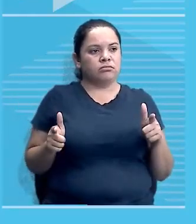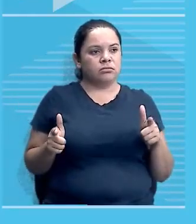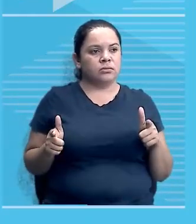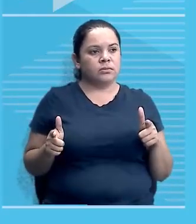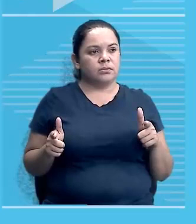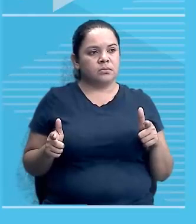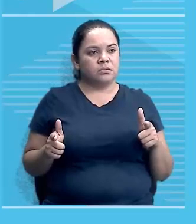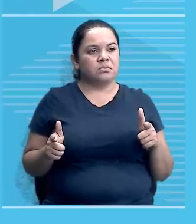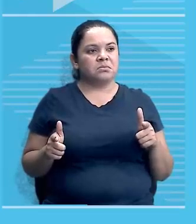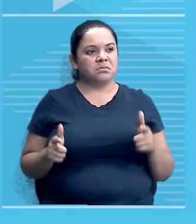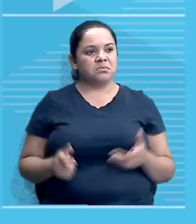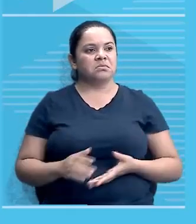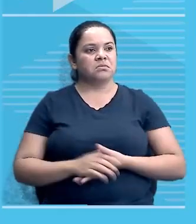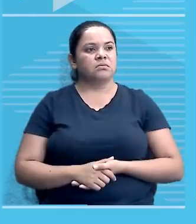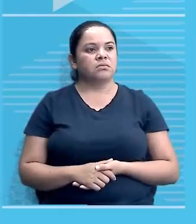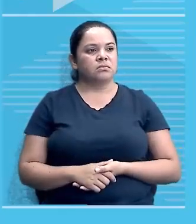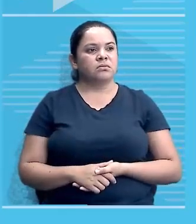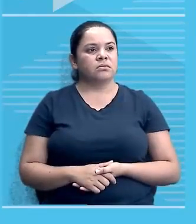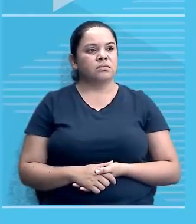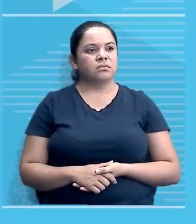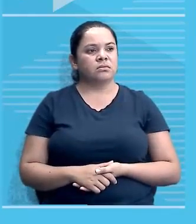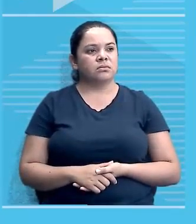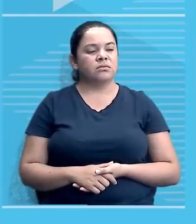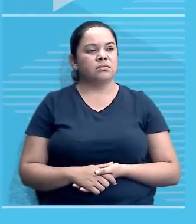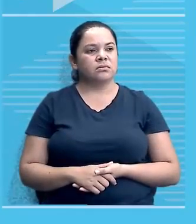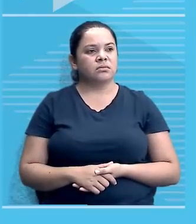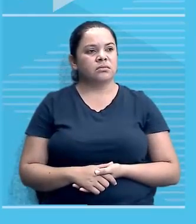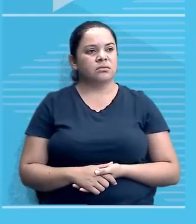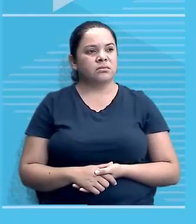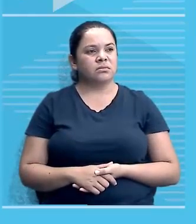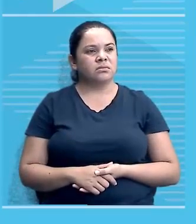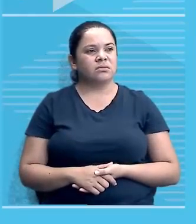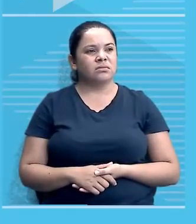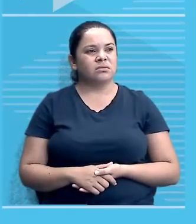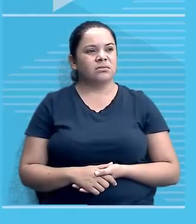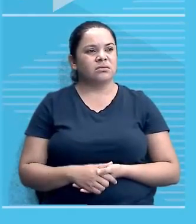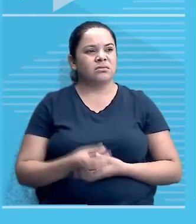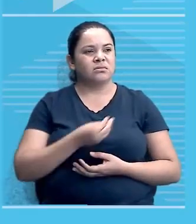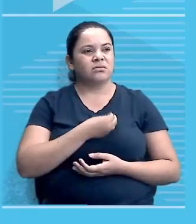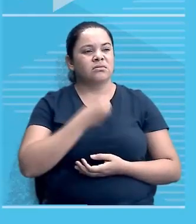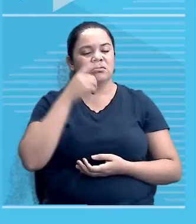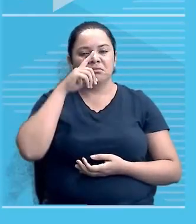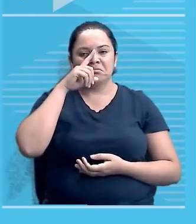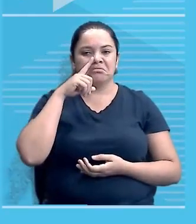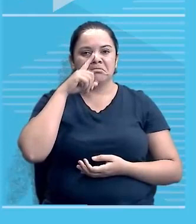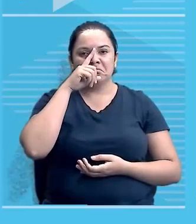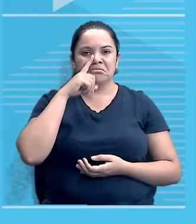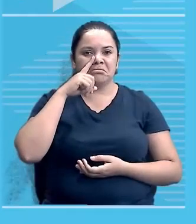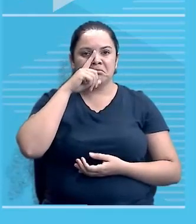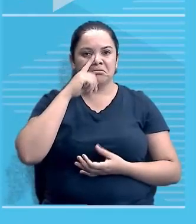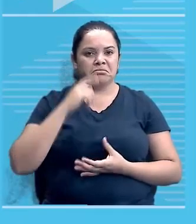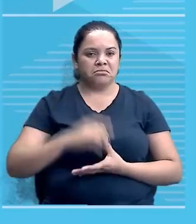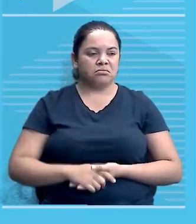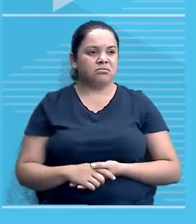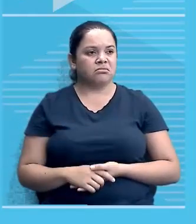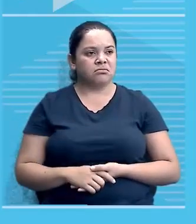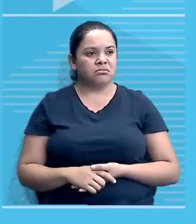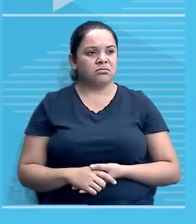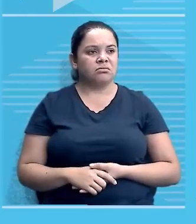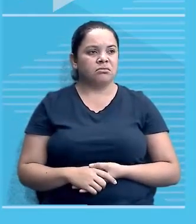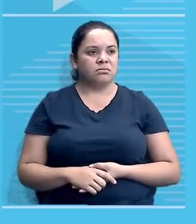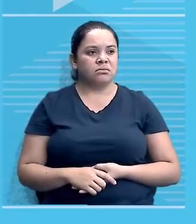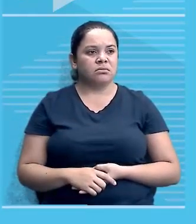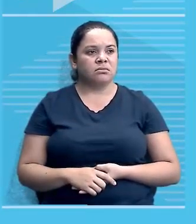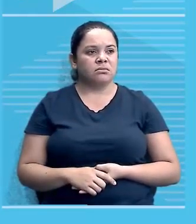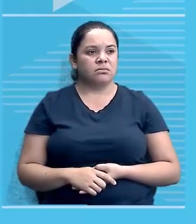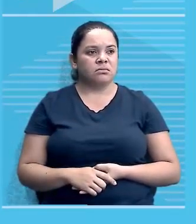o rapazinho dando sinal de ok, uma vida perigosa, ele não sabe quantos anos vai viver. Então,